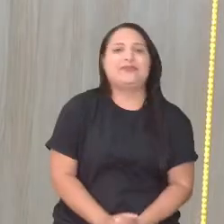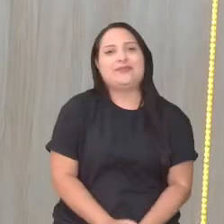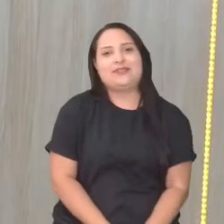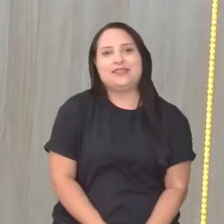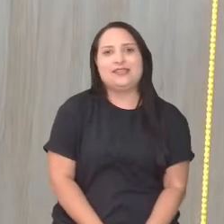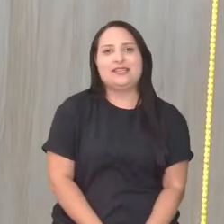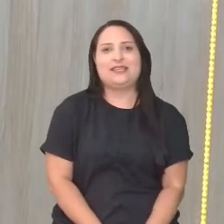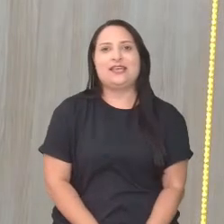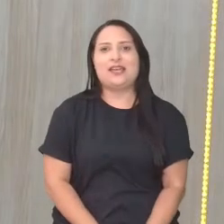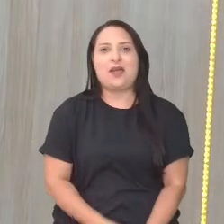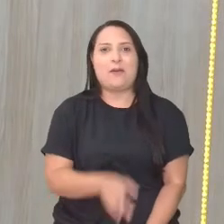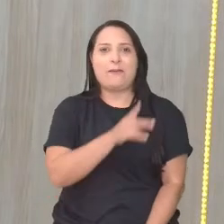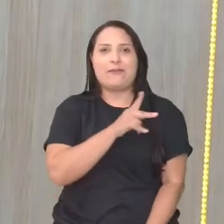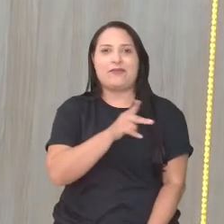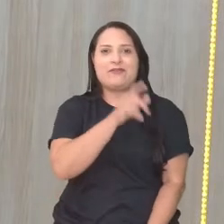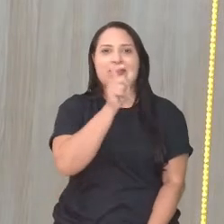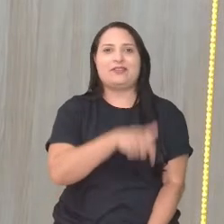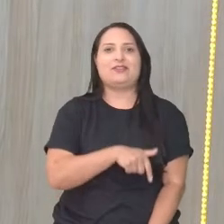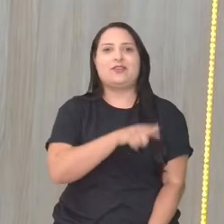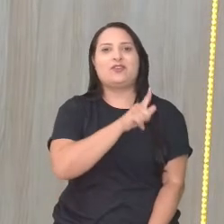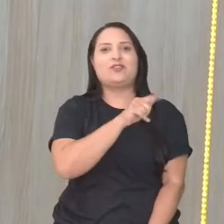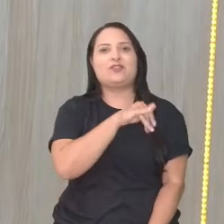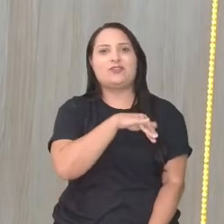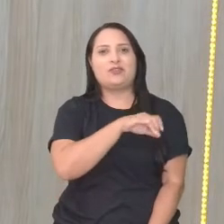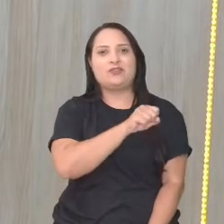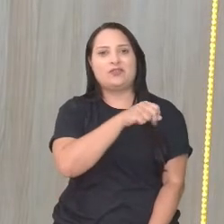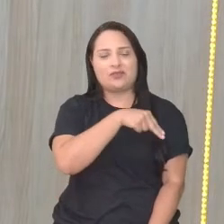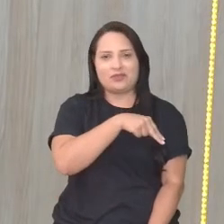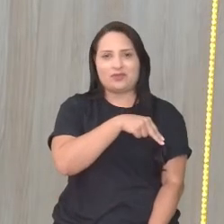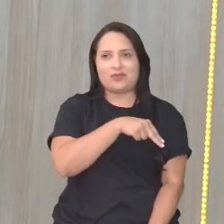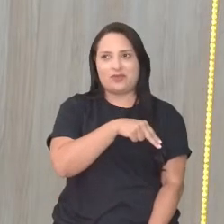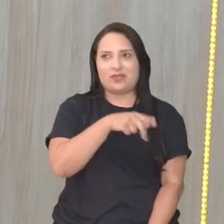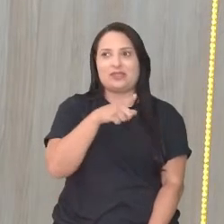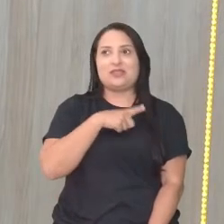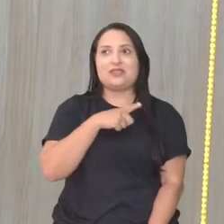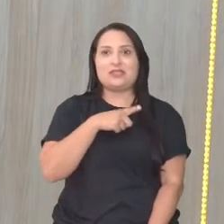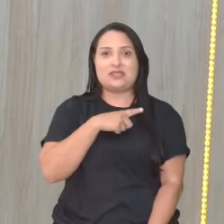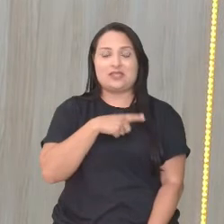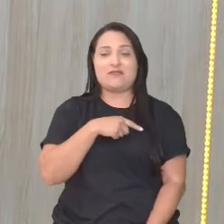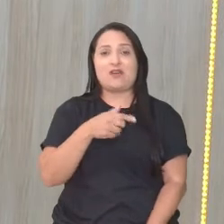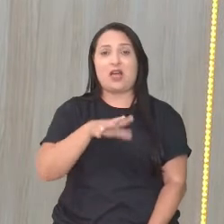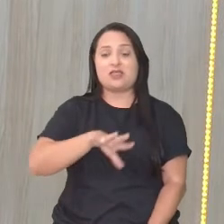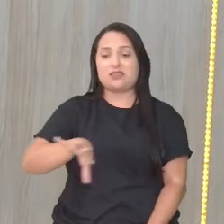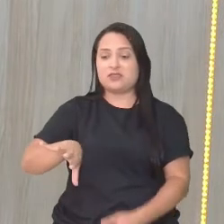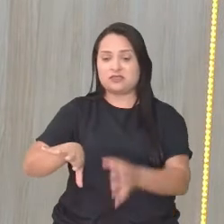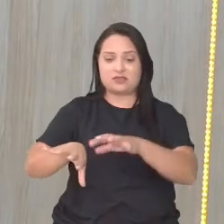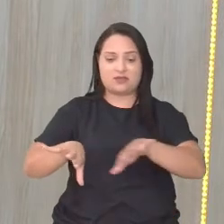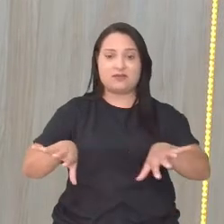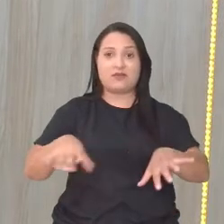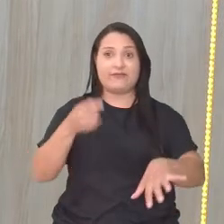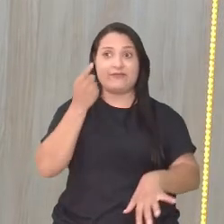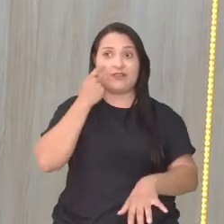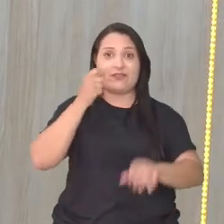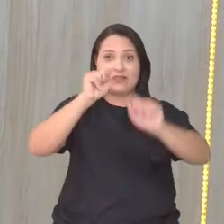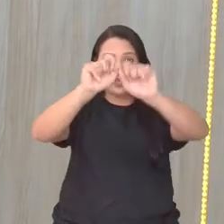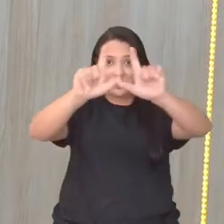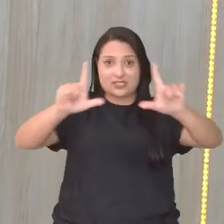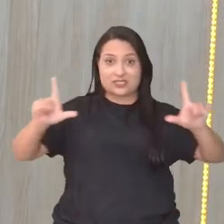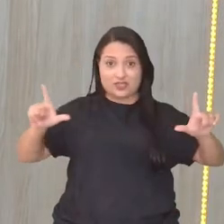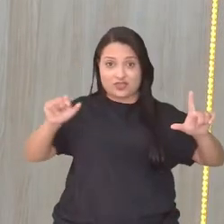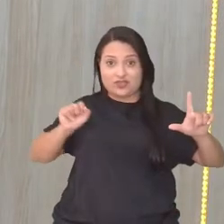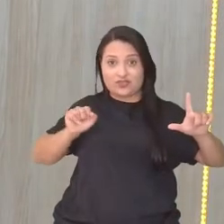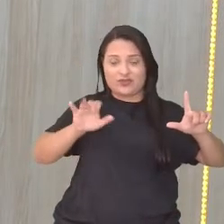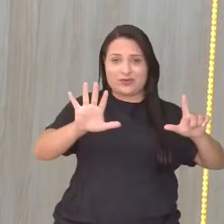aí o que o professor Gilson já se adiantou, né? Já dando spoiler. Olha, houve uma divisão, olhem só em tela cheia. No slide.